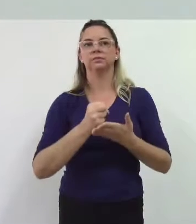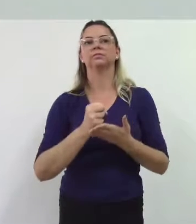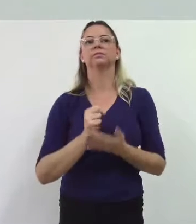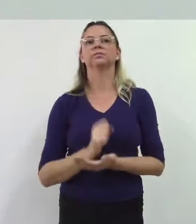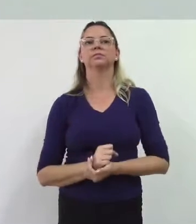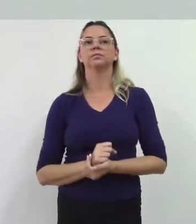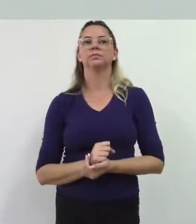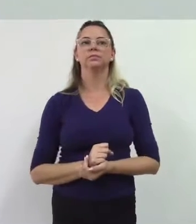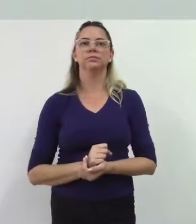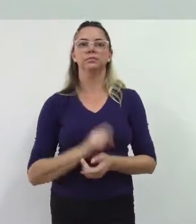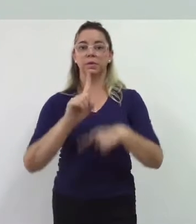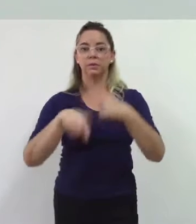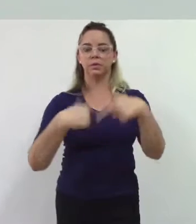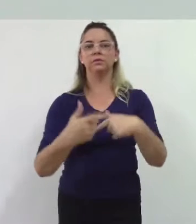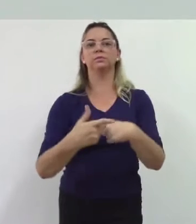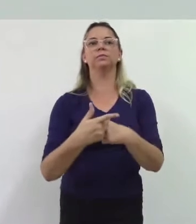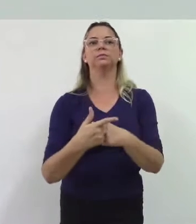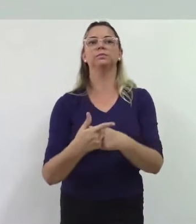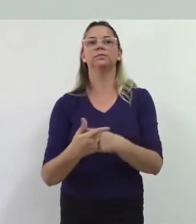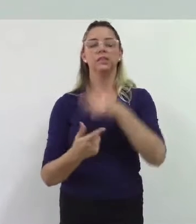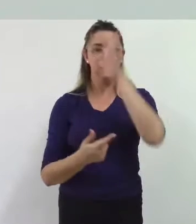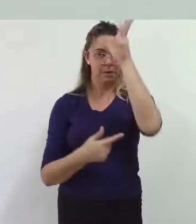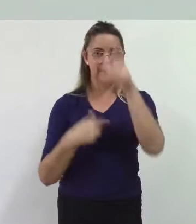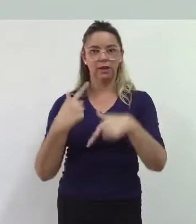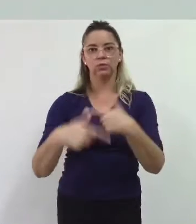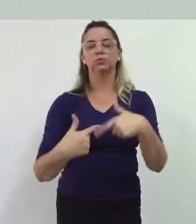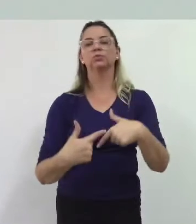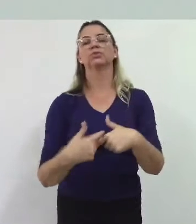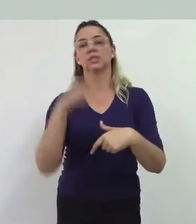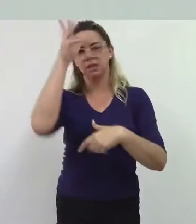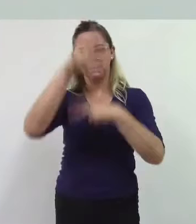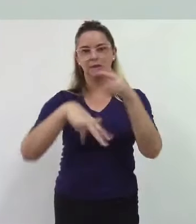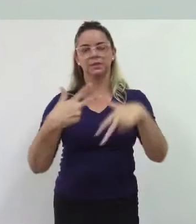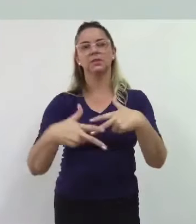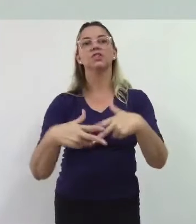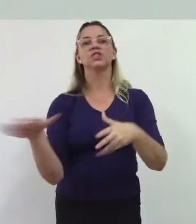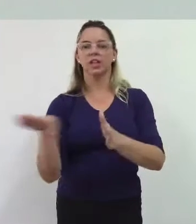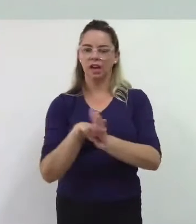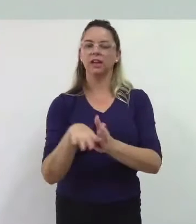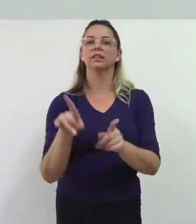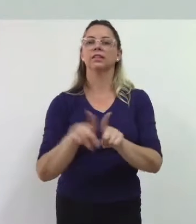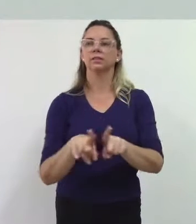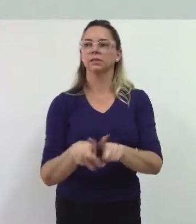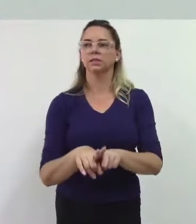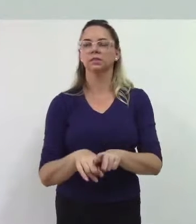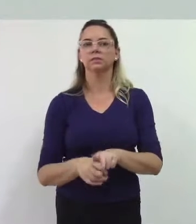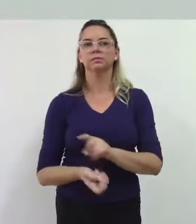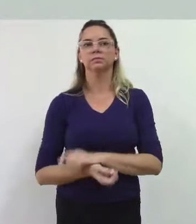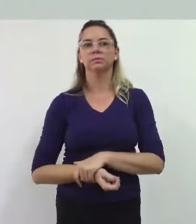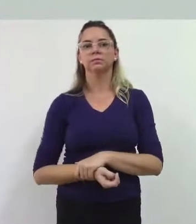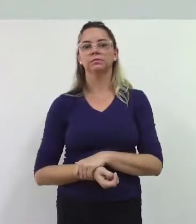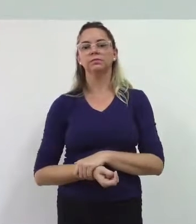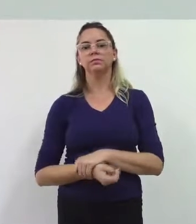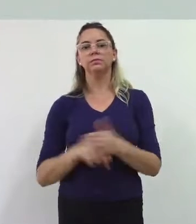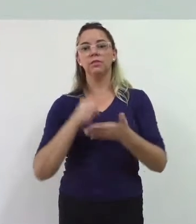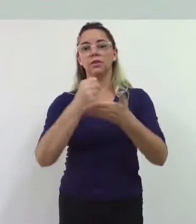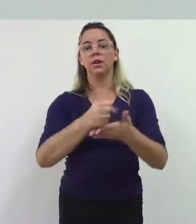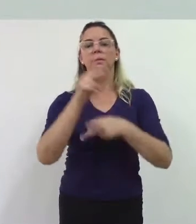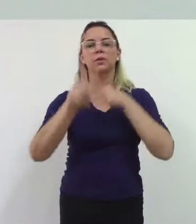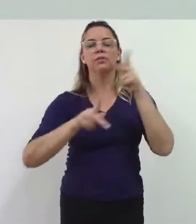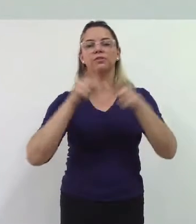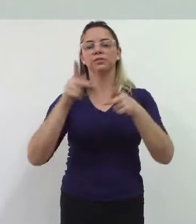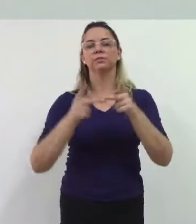voltará para Lajeio de São Vento Duna para atender uma maior demanda de nossos munícipes. Agradecer